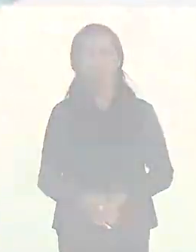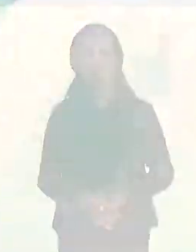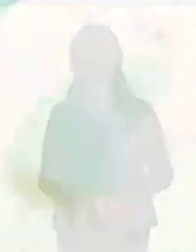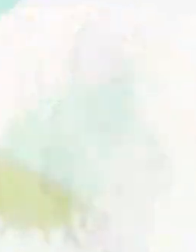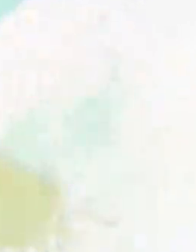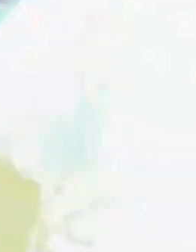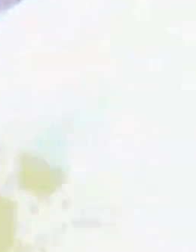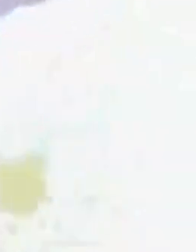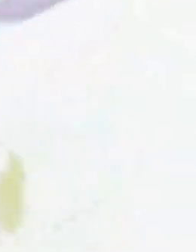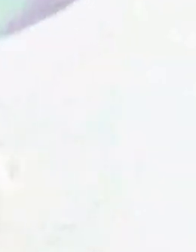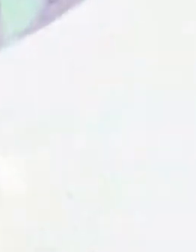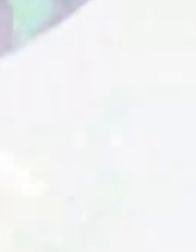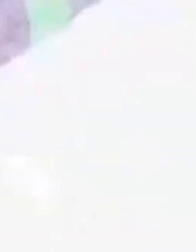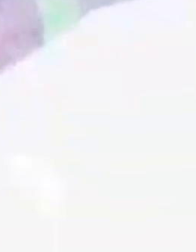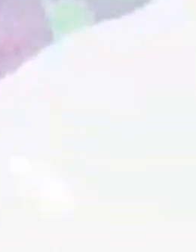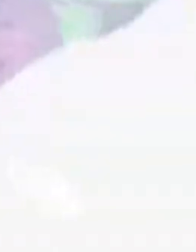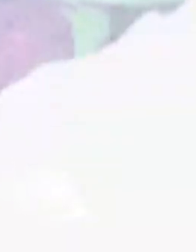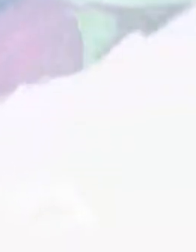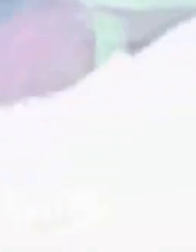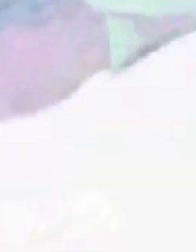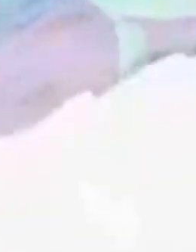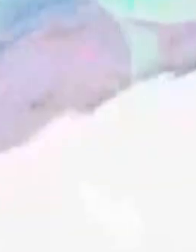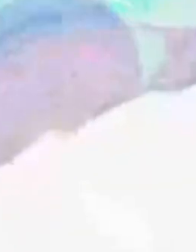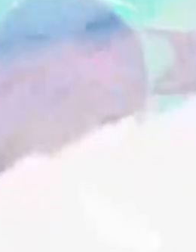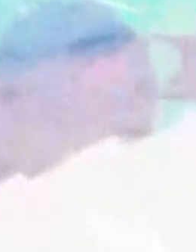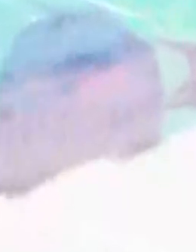Saúde, saúde